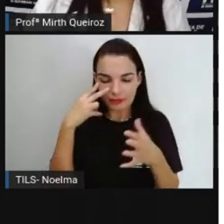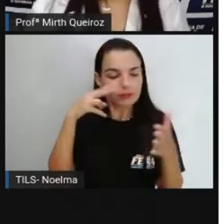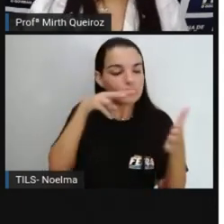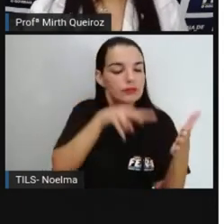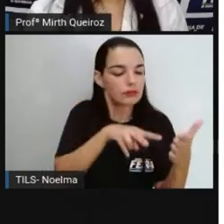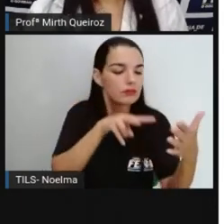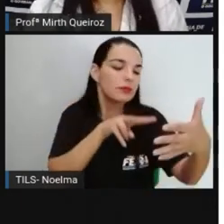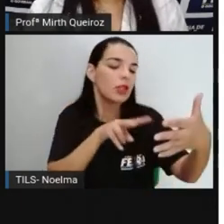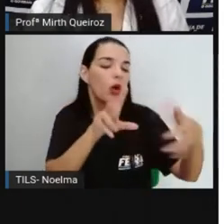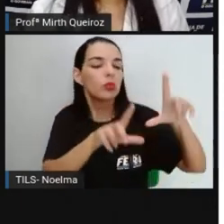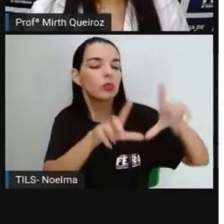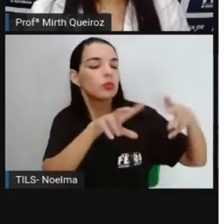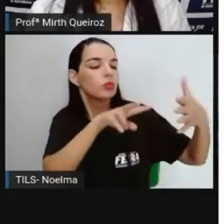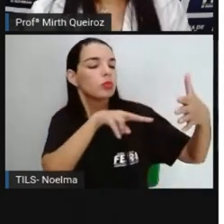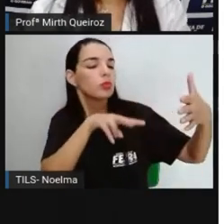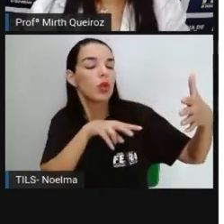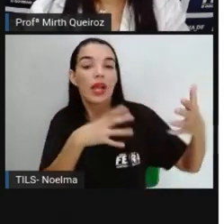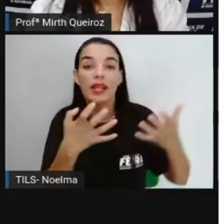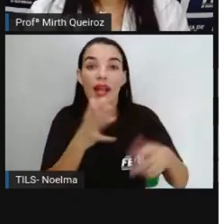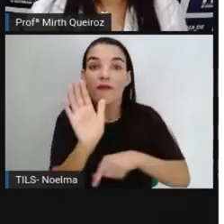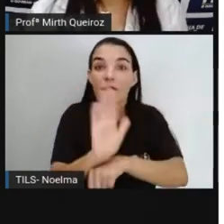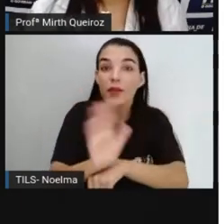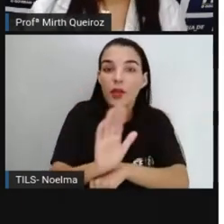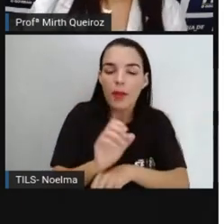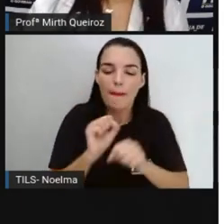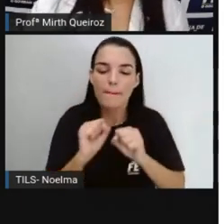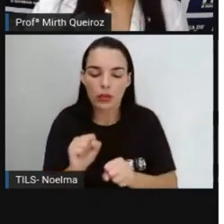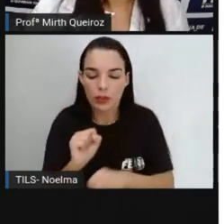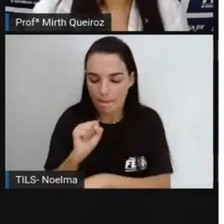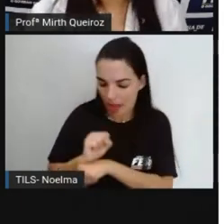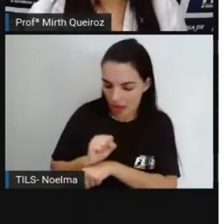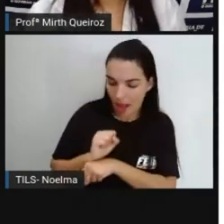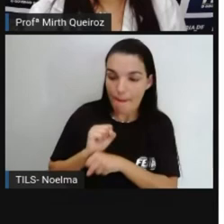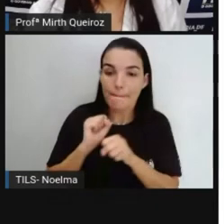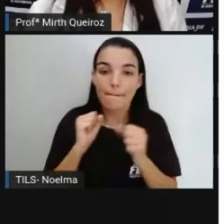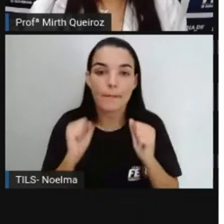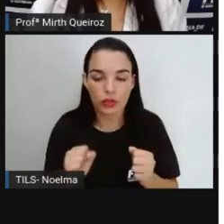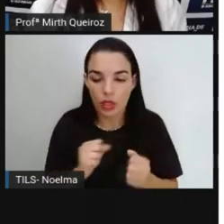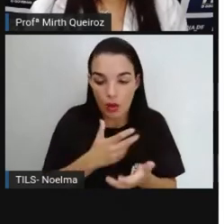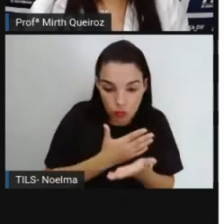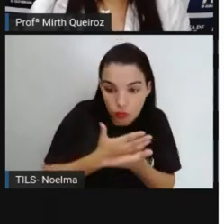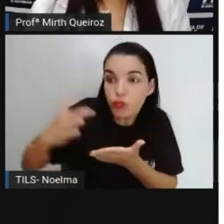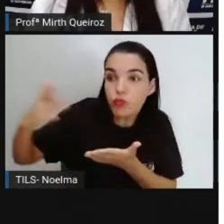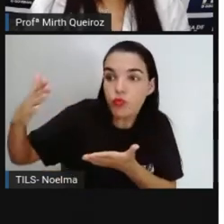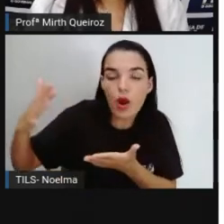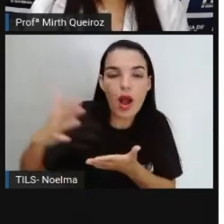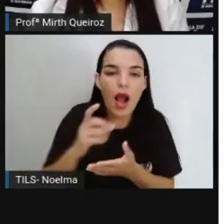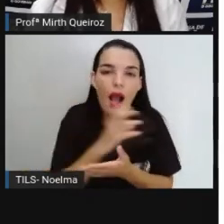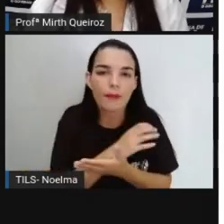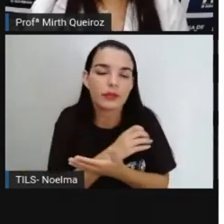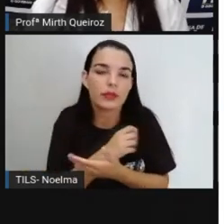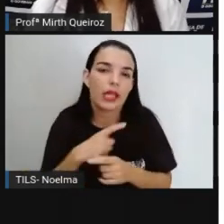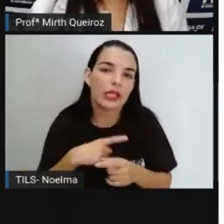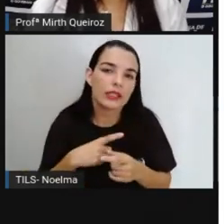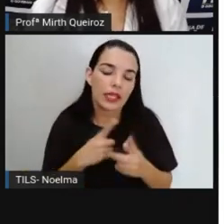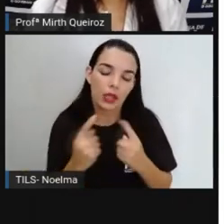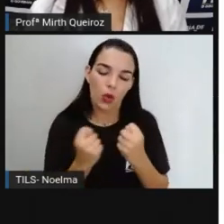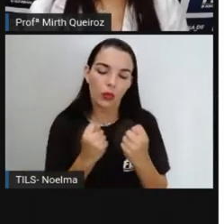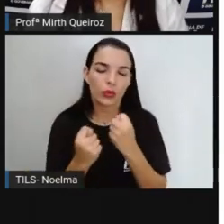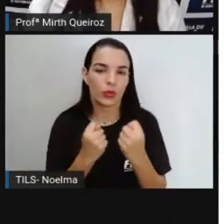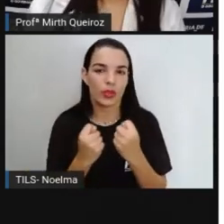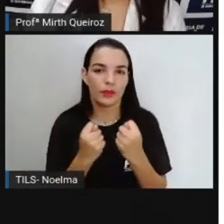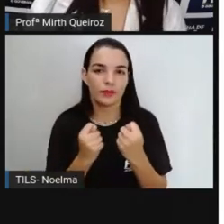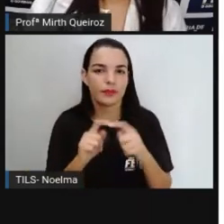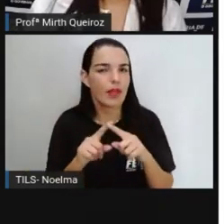programação A gente Quando está assistindo o filme A gente pode pausar Pode acelerar E a gente tem Tudo sobre controle